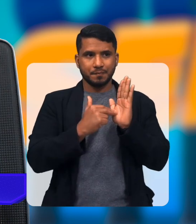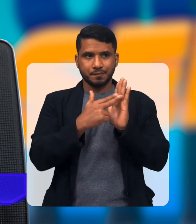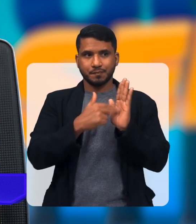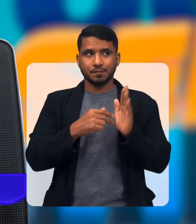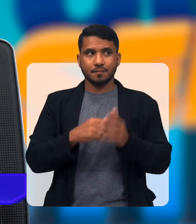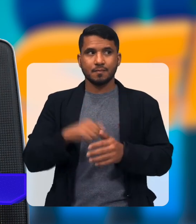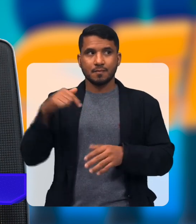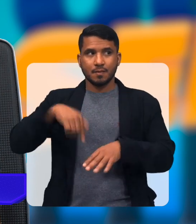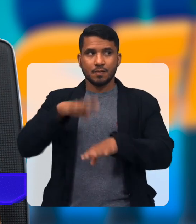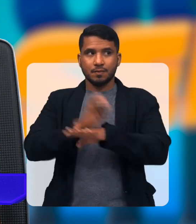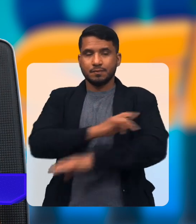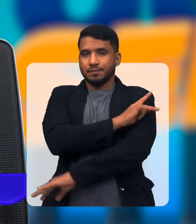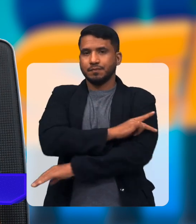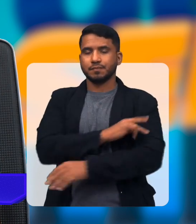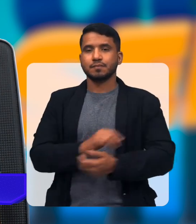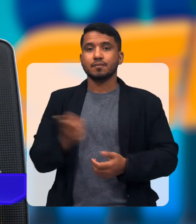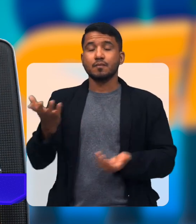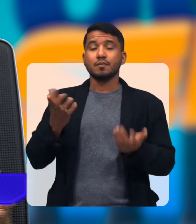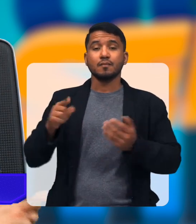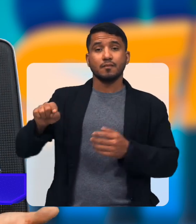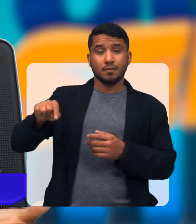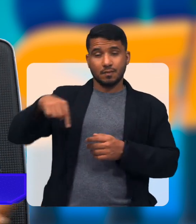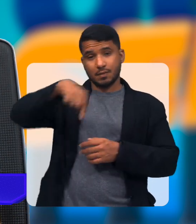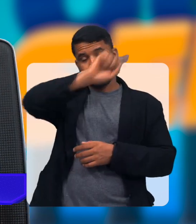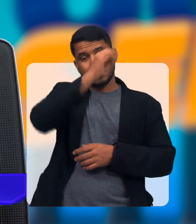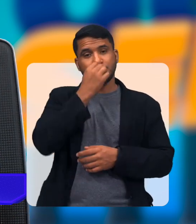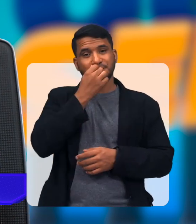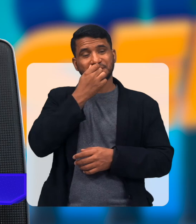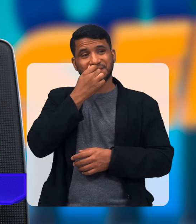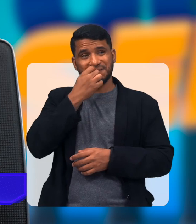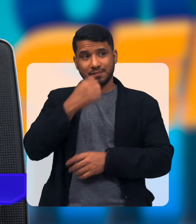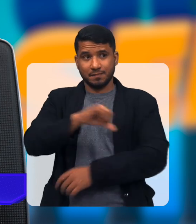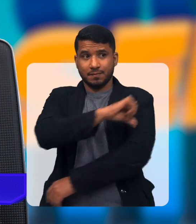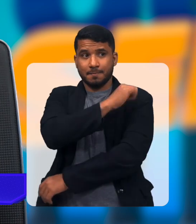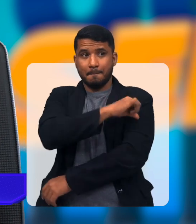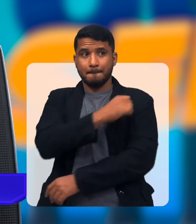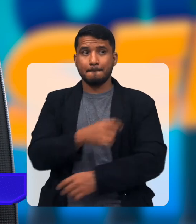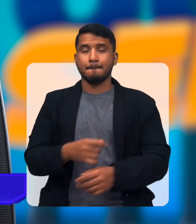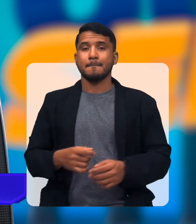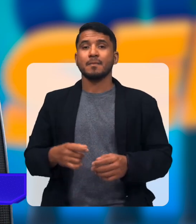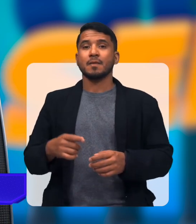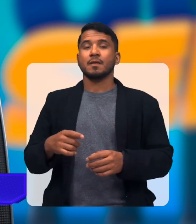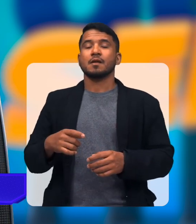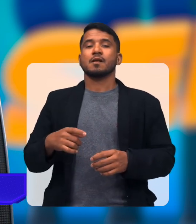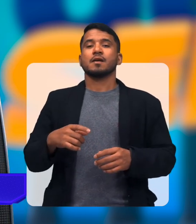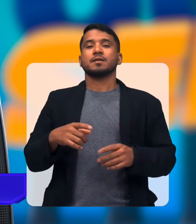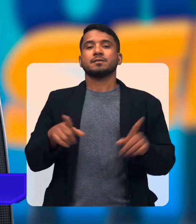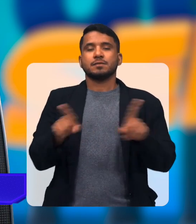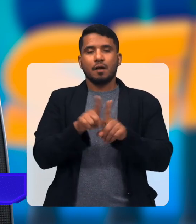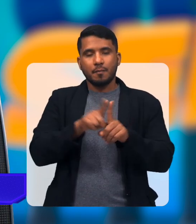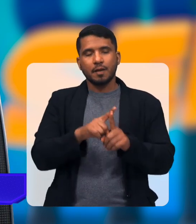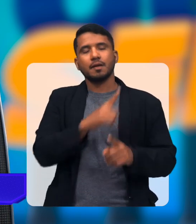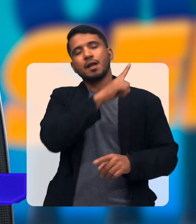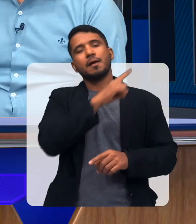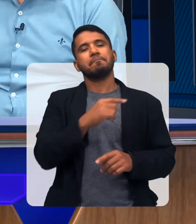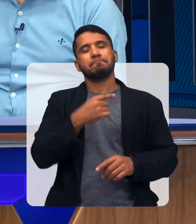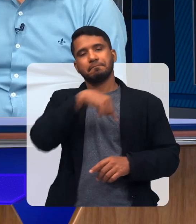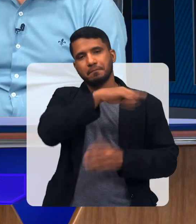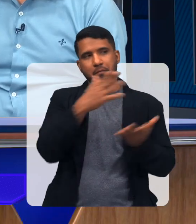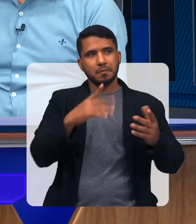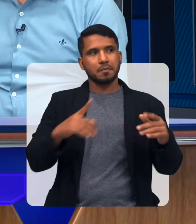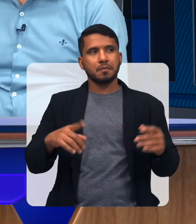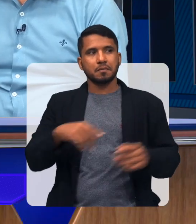Aqui Do estado do Piauí Está indo agora Para o Rio de Janeiro Competindo a nacional Isso é bom, né? Quando